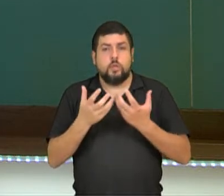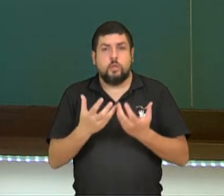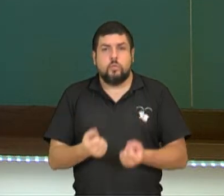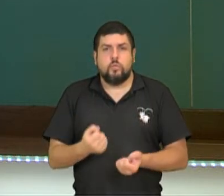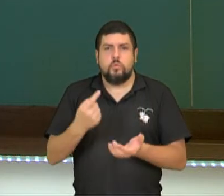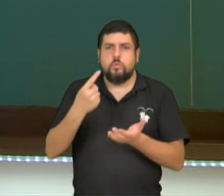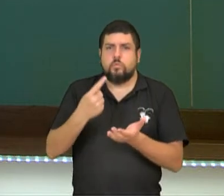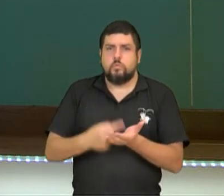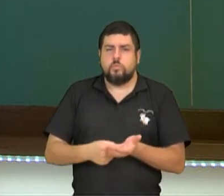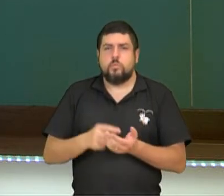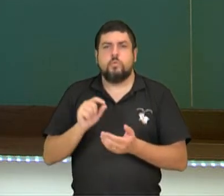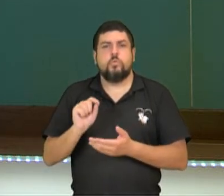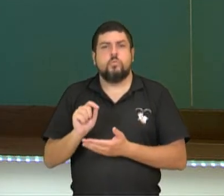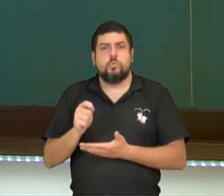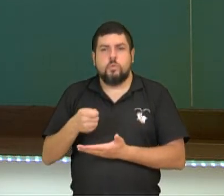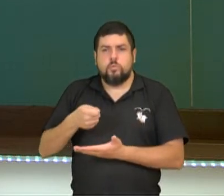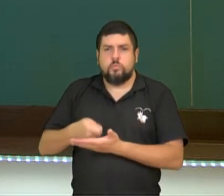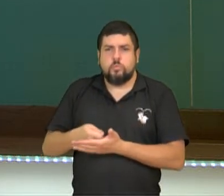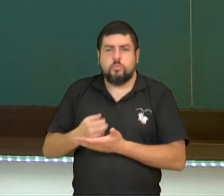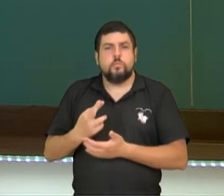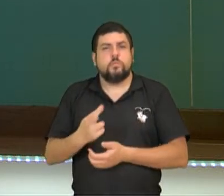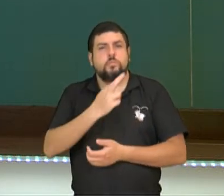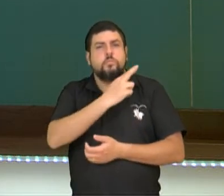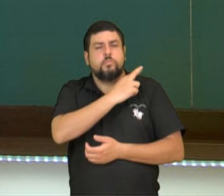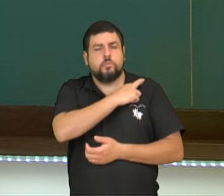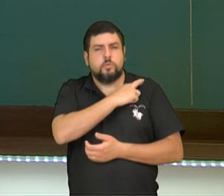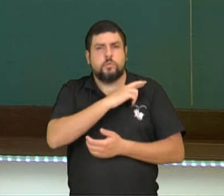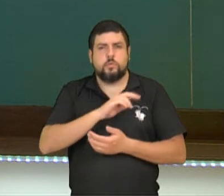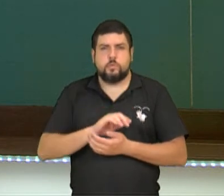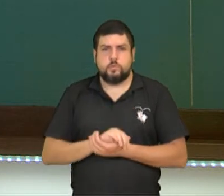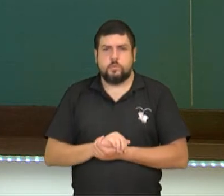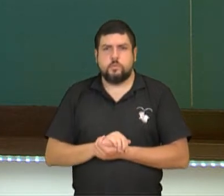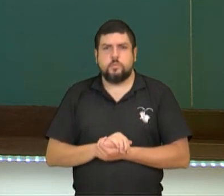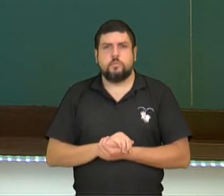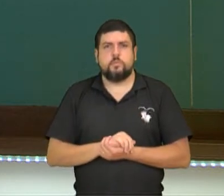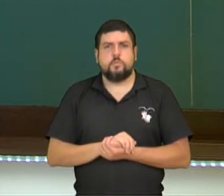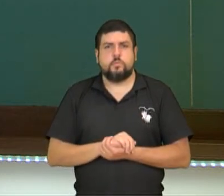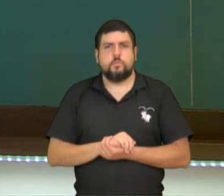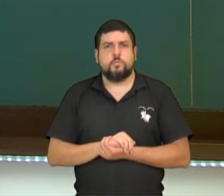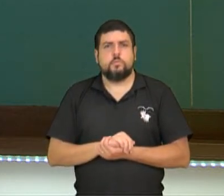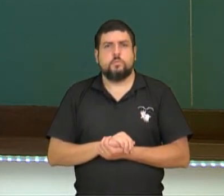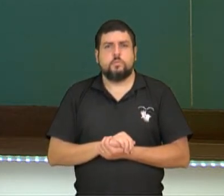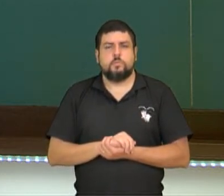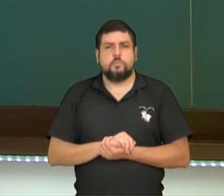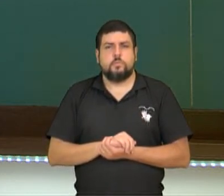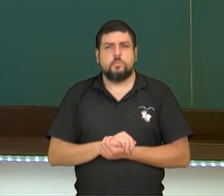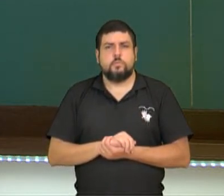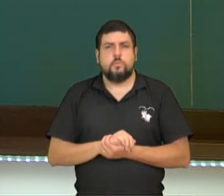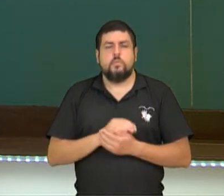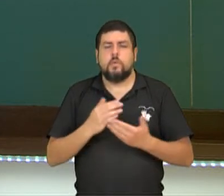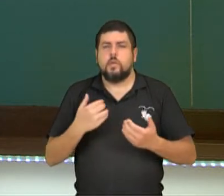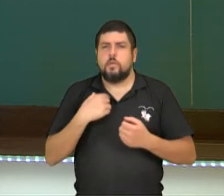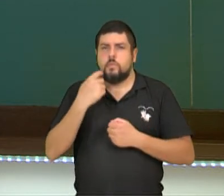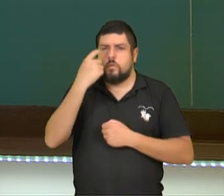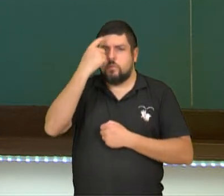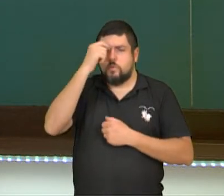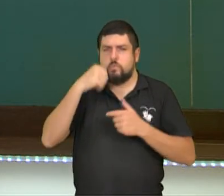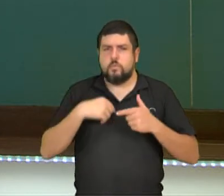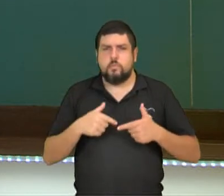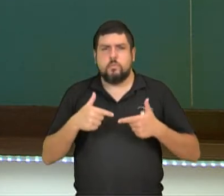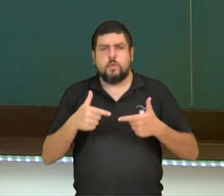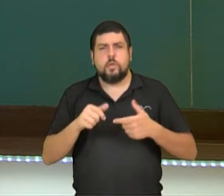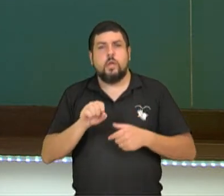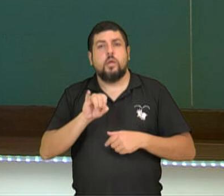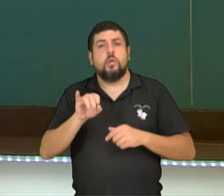com aquele dever, com aquele ideal de universalização da minha ação. Pensar, e se todo